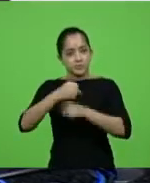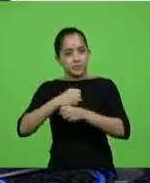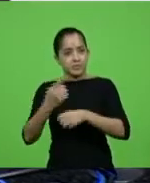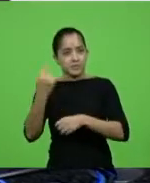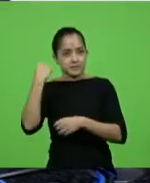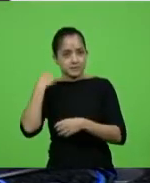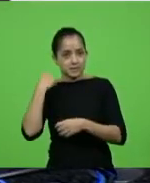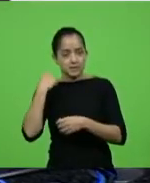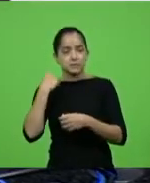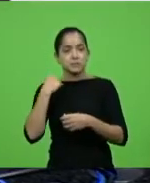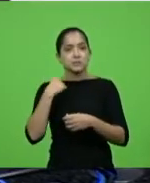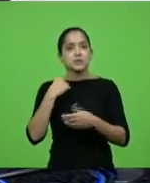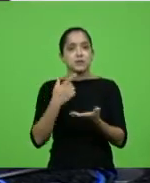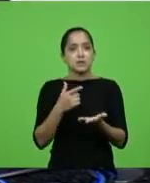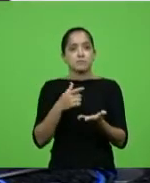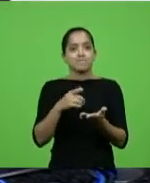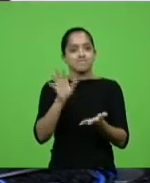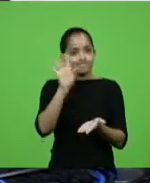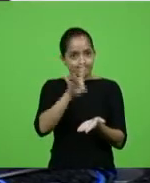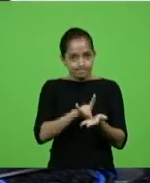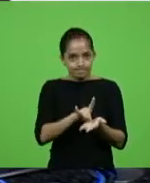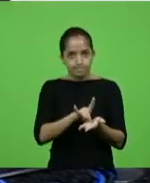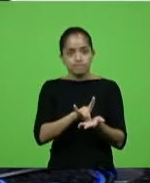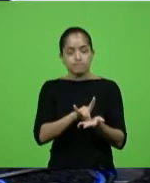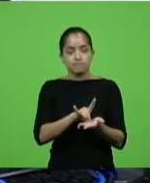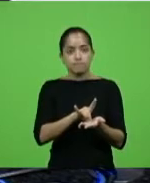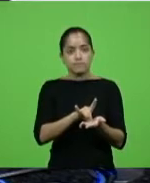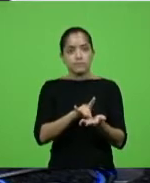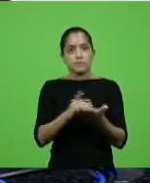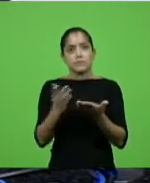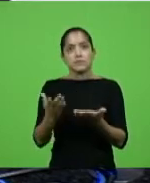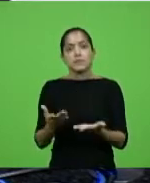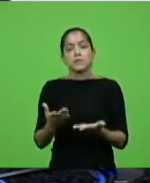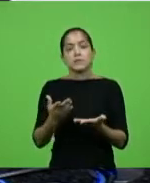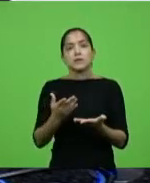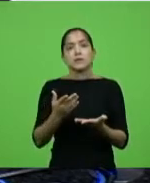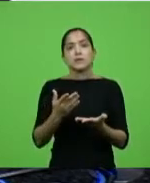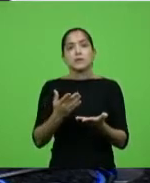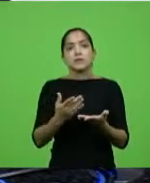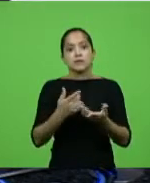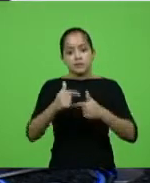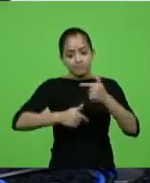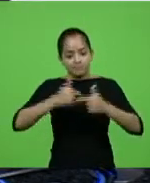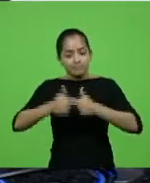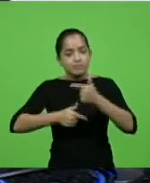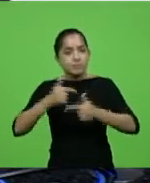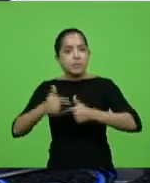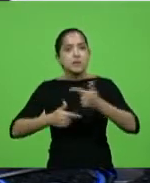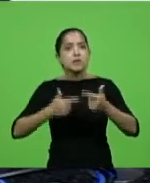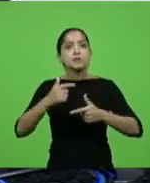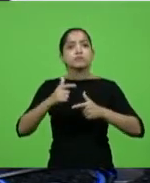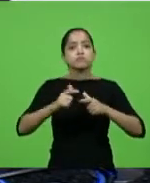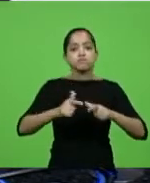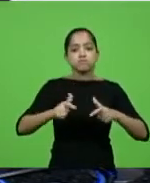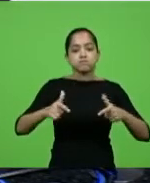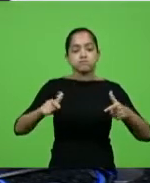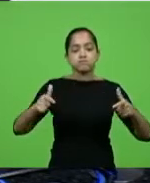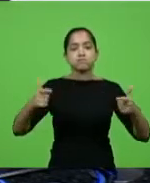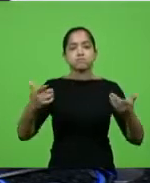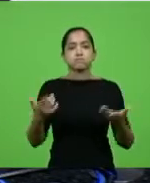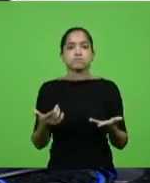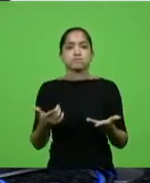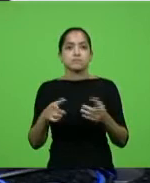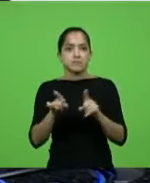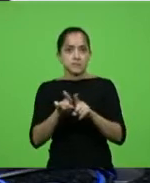papel. Por isso, uma grande geração de emprego e renda para a nossa região. Temos o rafting,